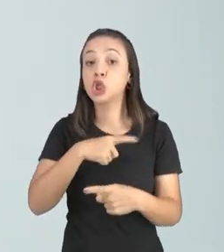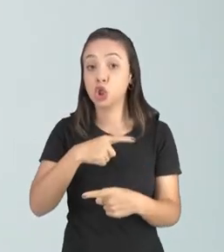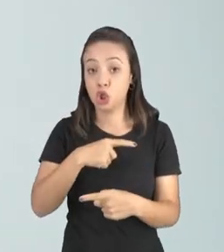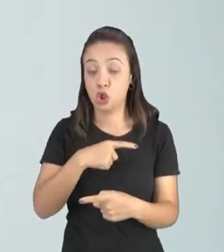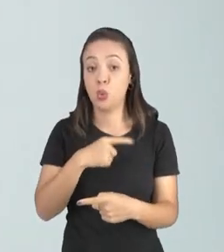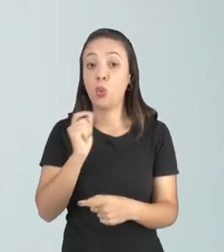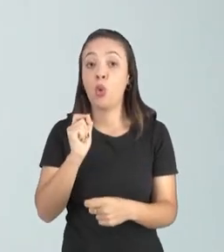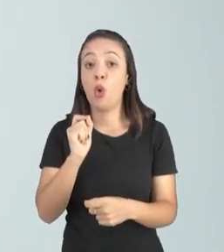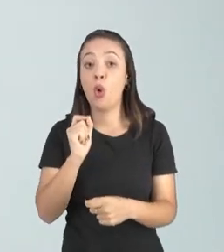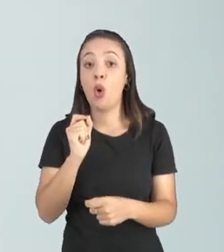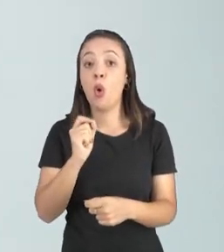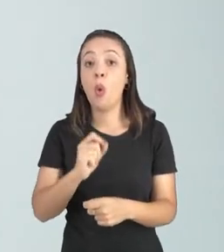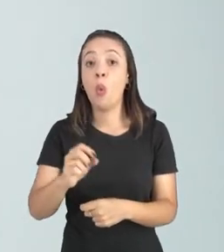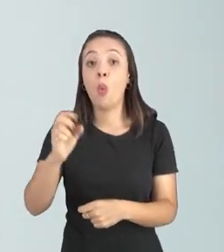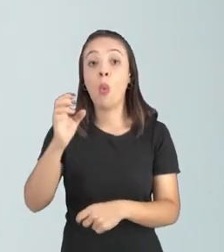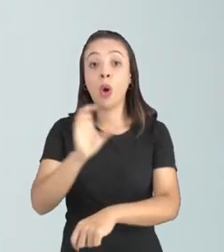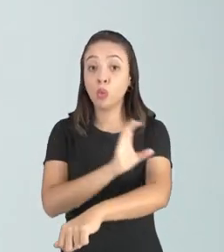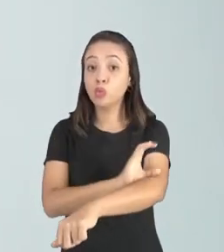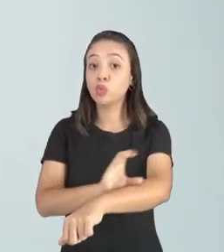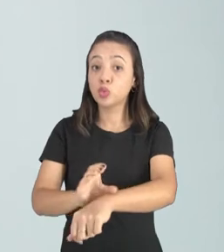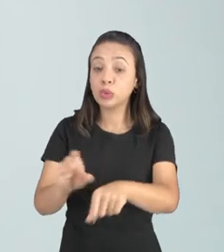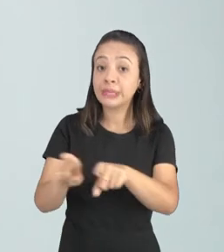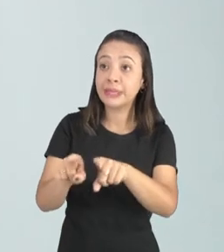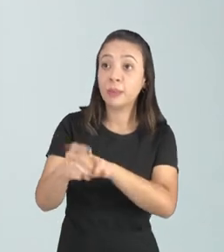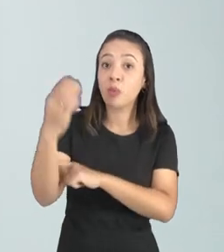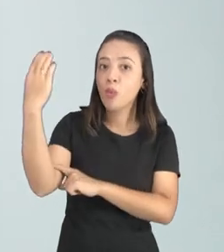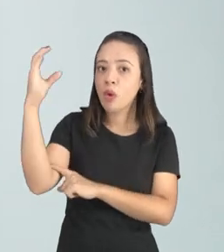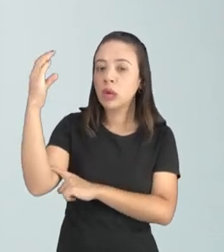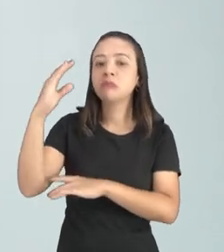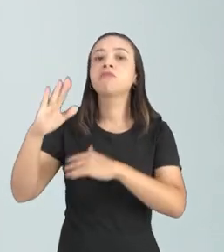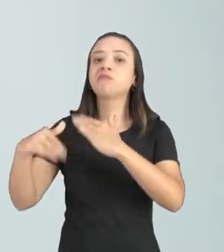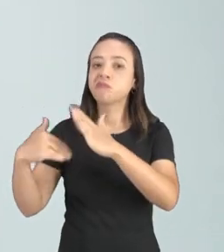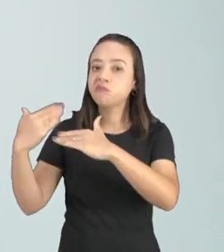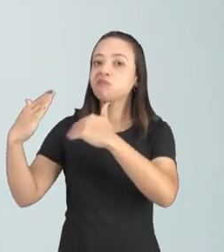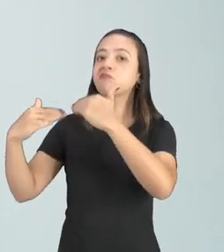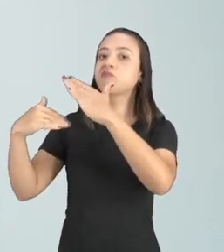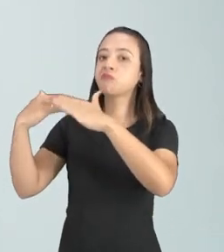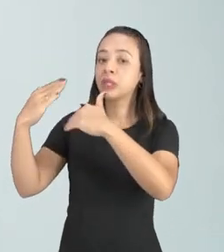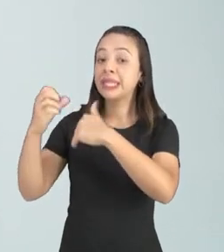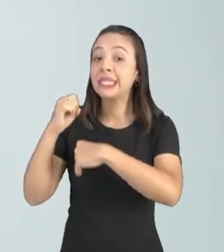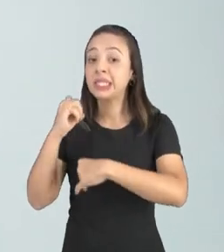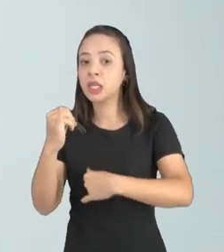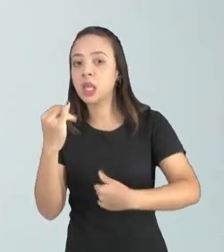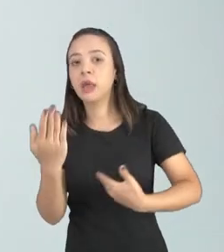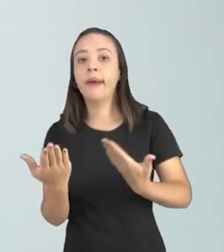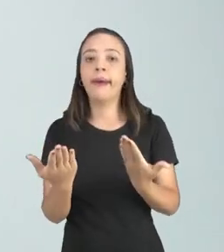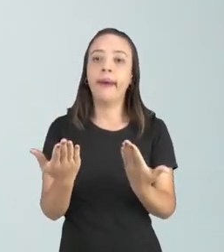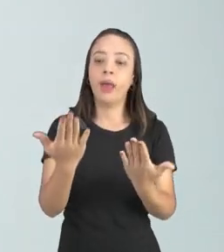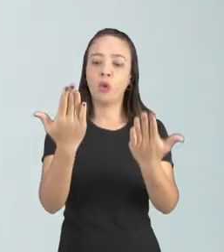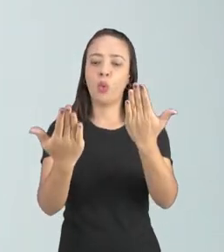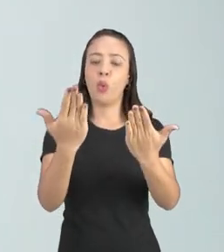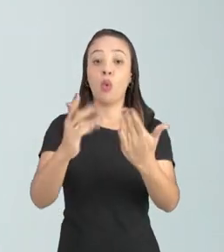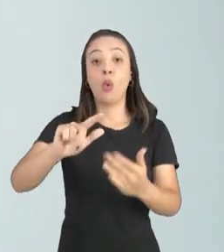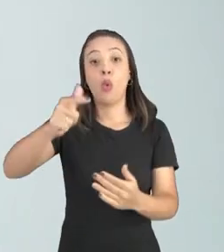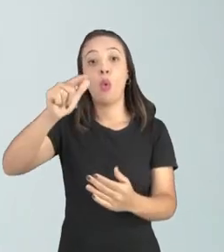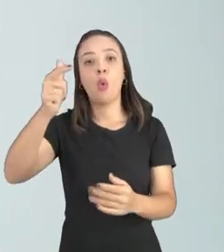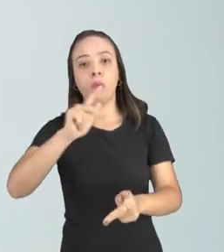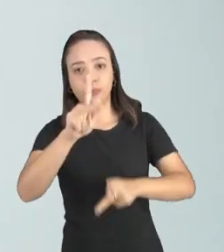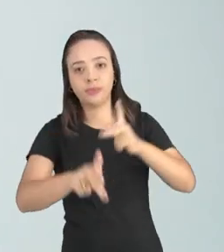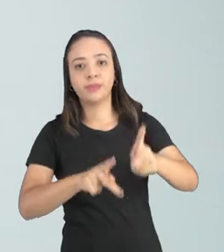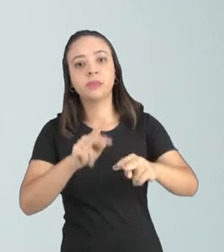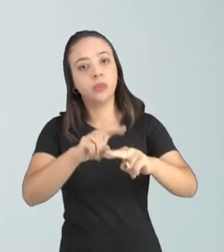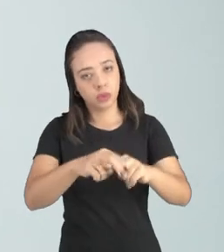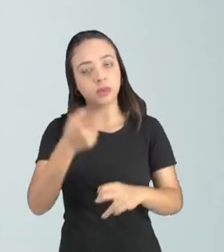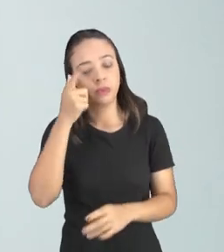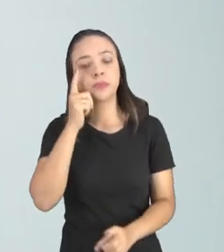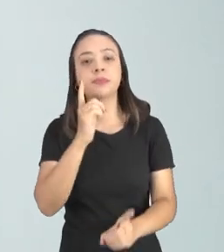e uma ciência bastante desenvolvida para aquela época né e para os outros povos também por isso que algumas descobertas foram feitas por eles